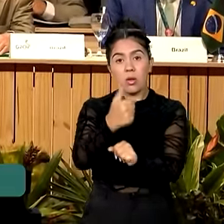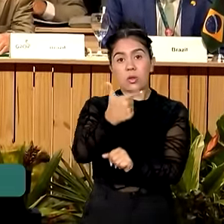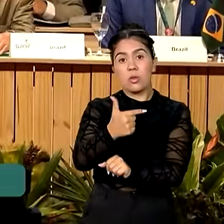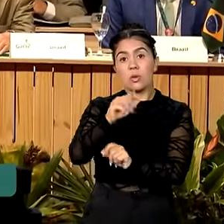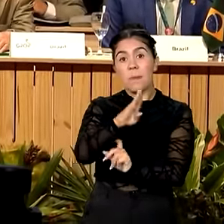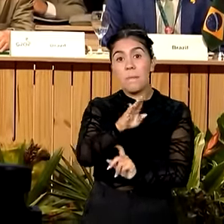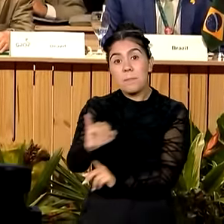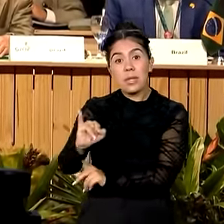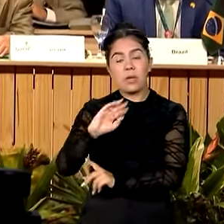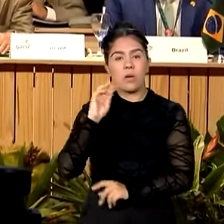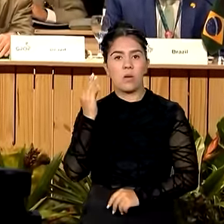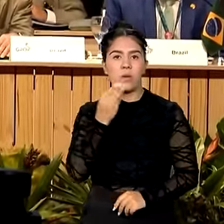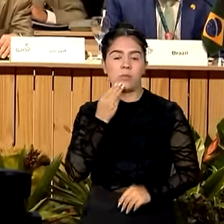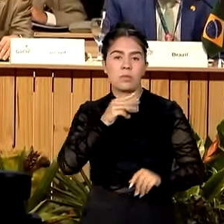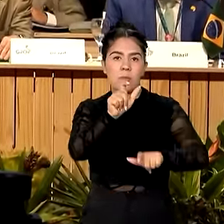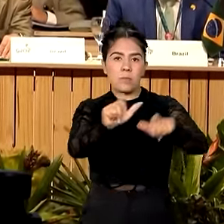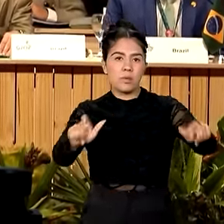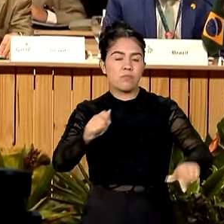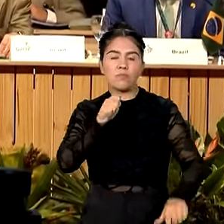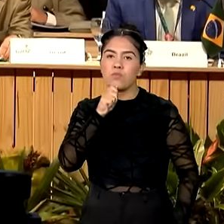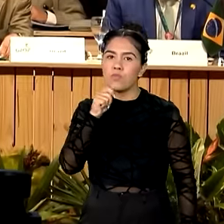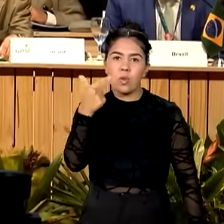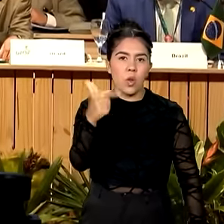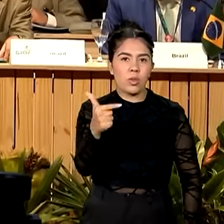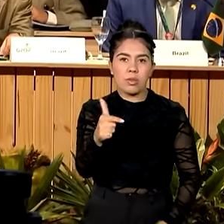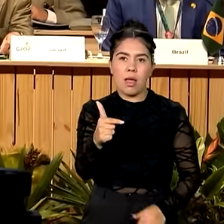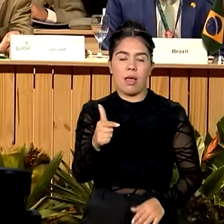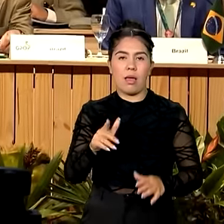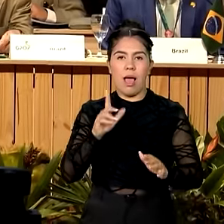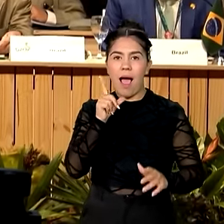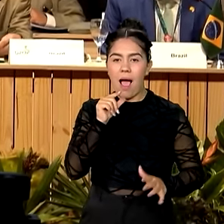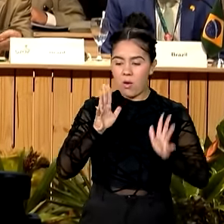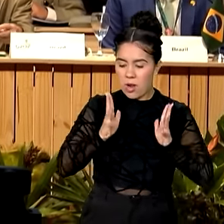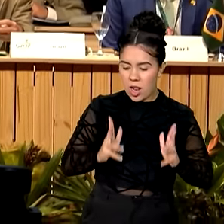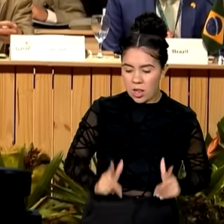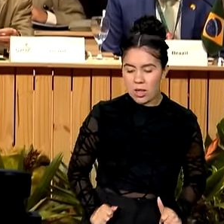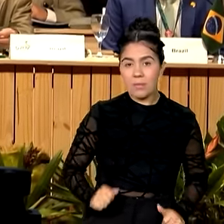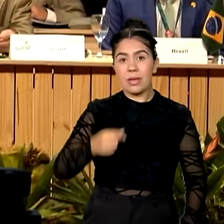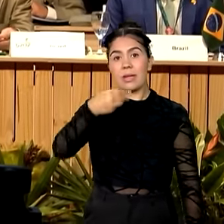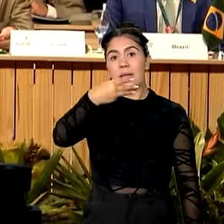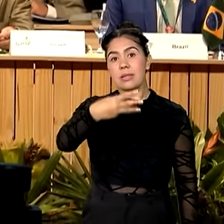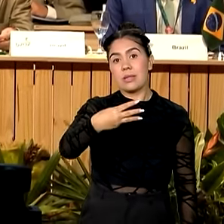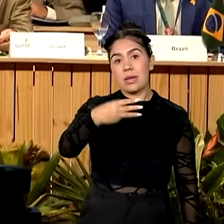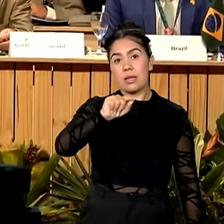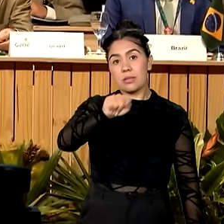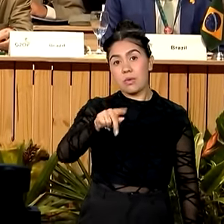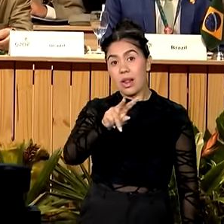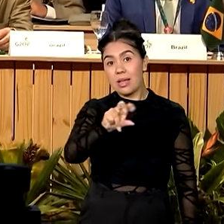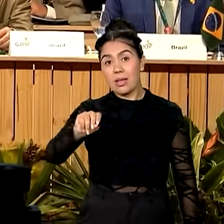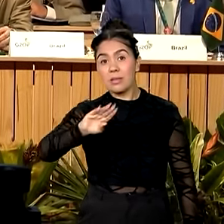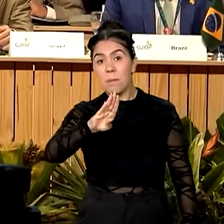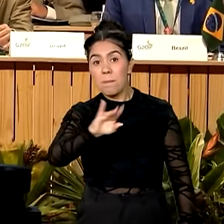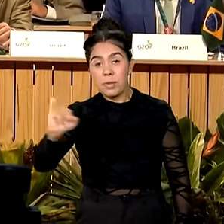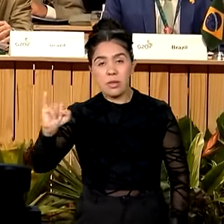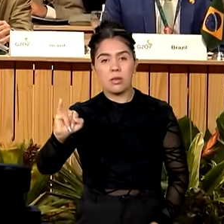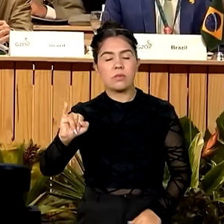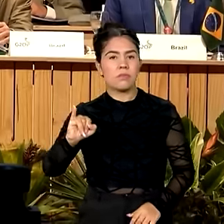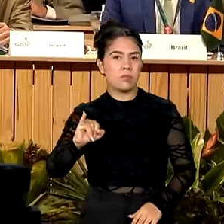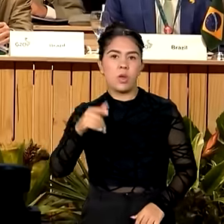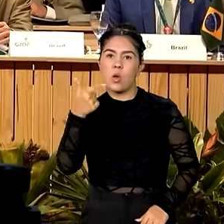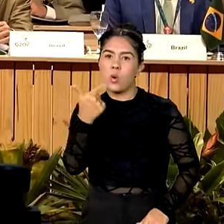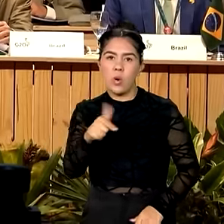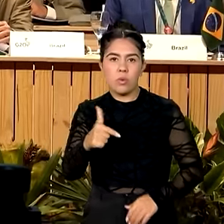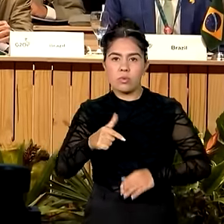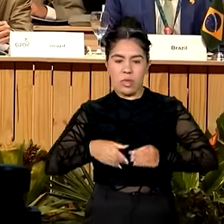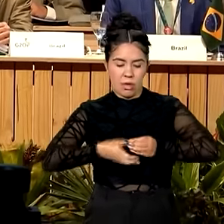pessoas que não têm acesso à água tratada e 3 bilhões e 500 milhões que não têm acesso ao serviço de